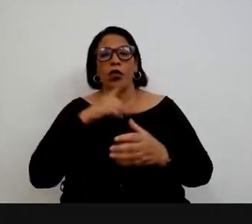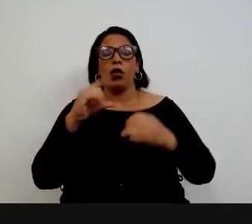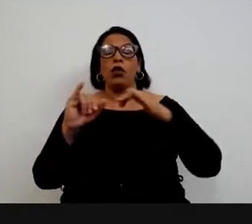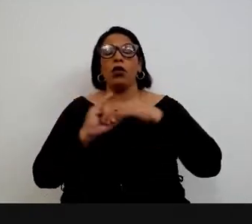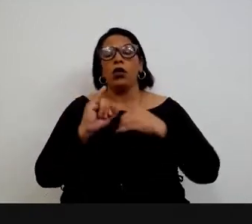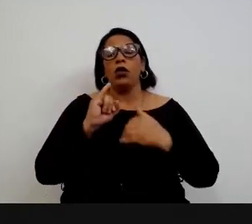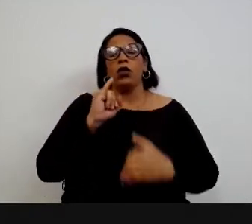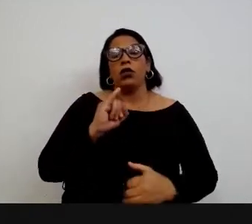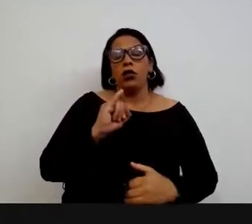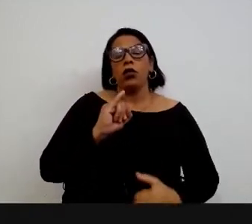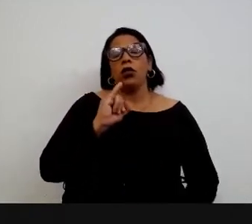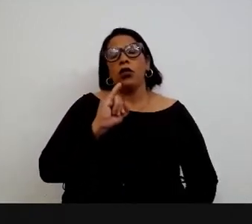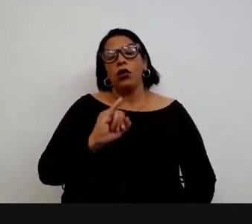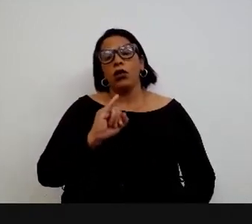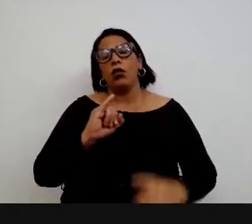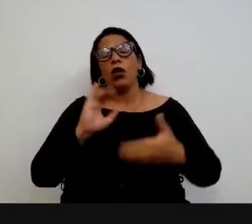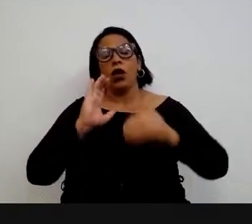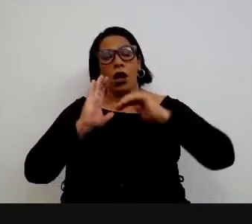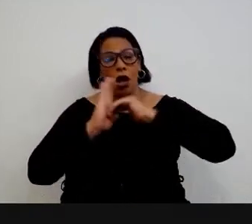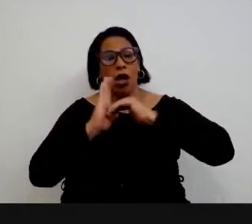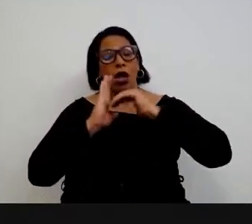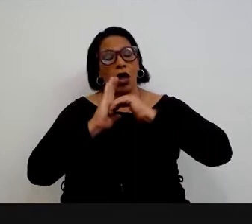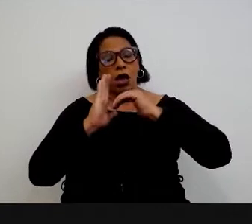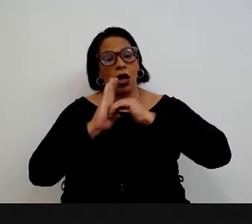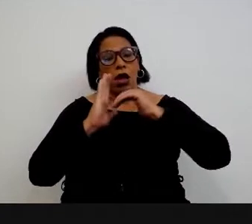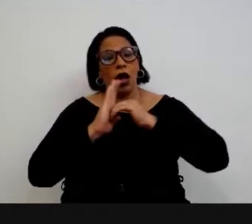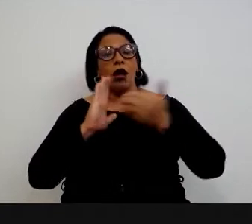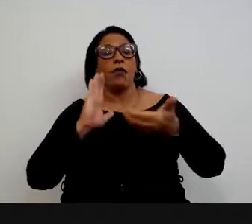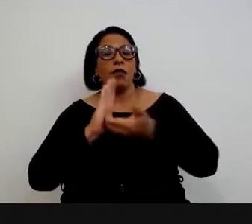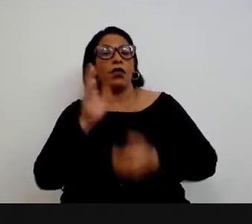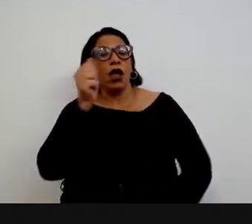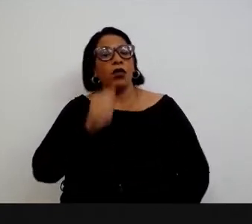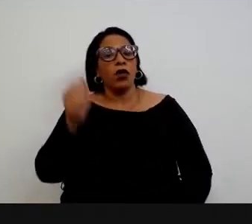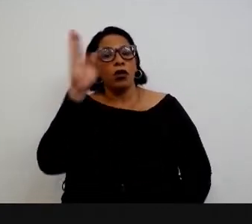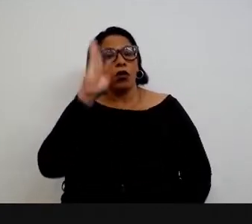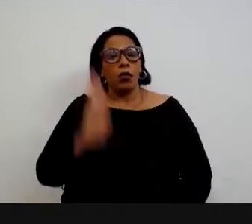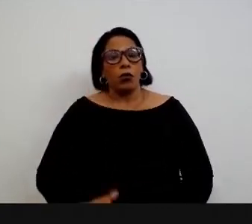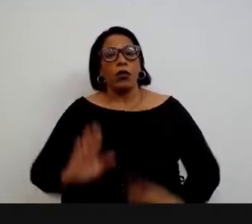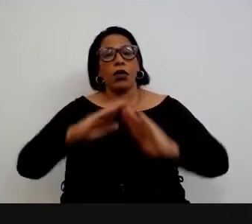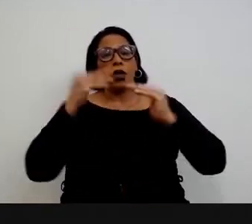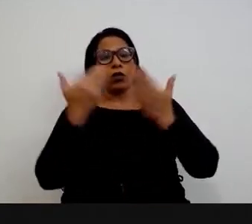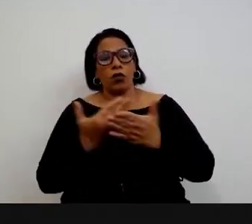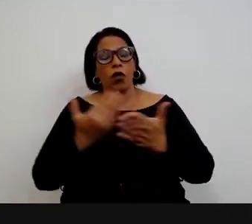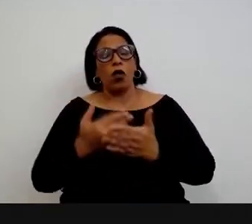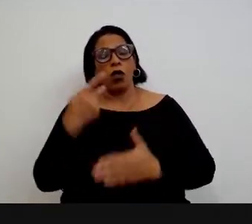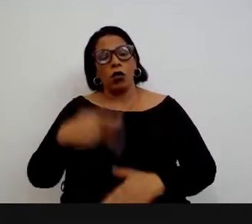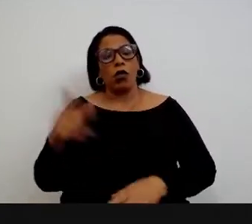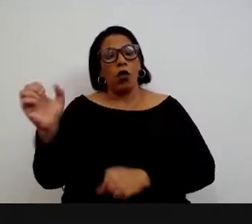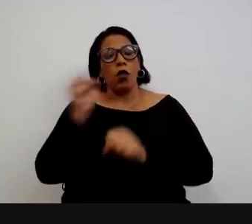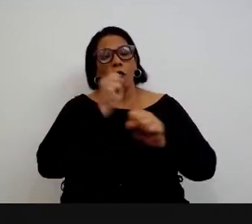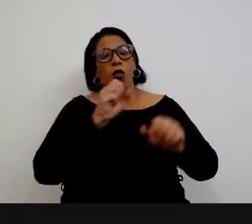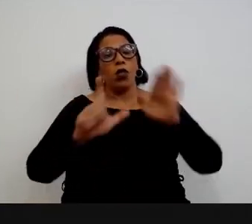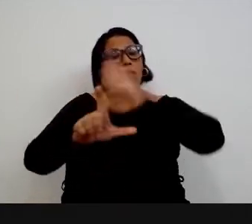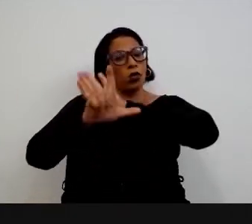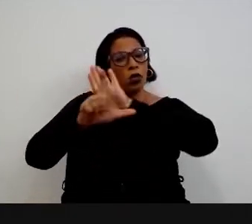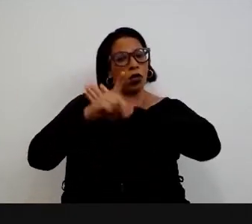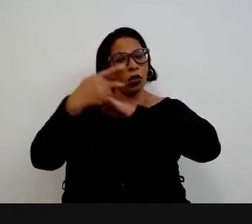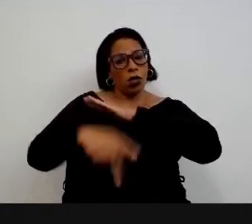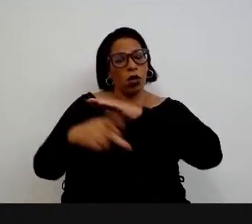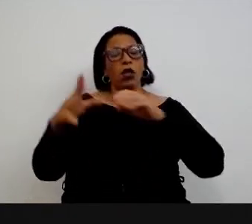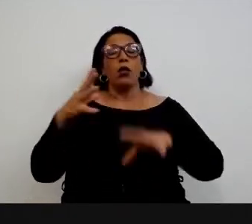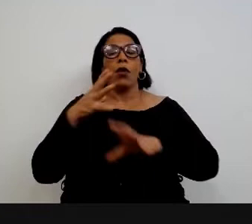Instituto Legislativo Brasileiro, do Senado Federal e da Associação Brasileira das Escolas do Legislativo e de Contas.